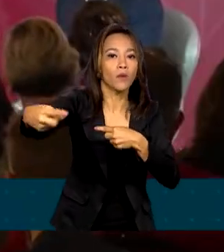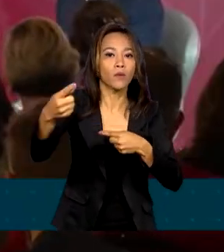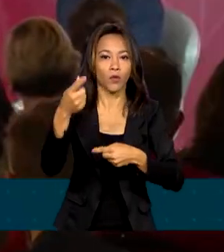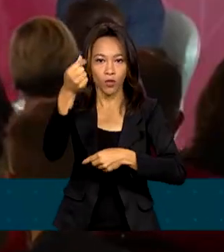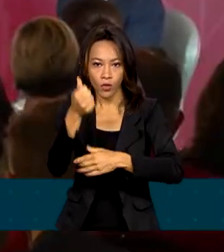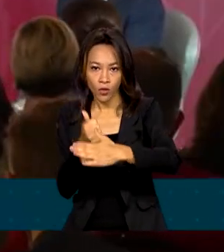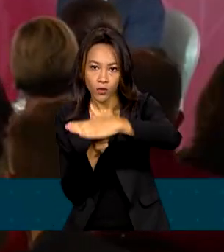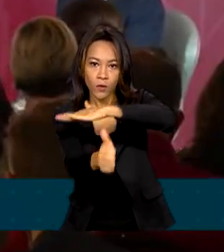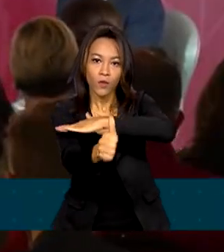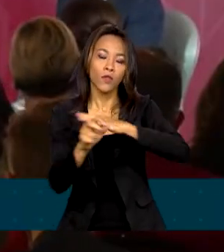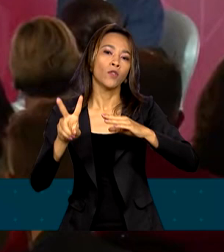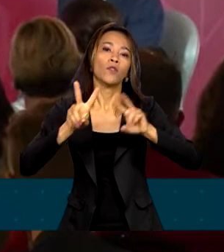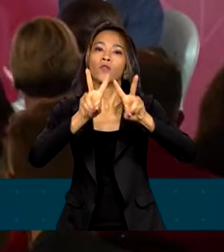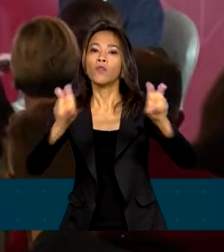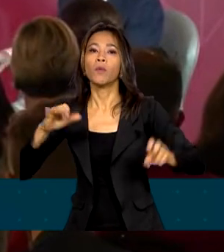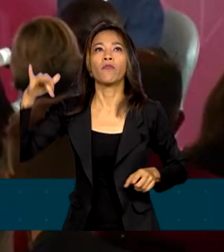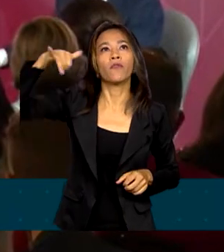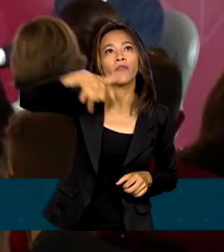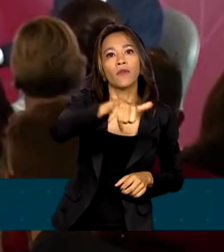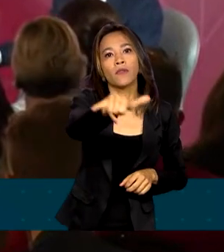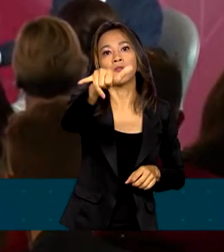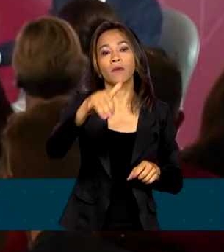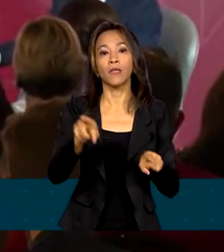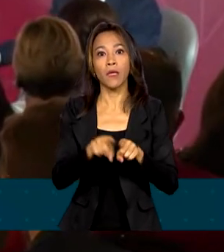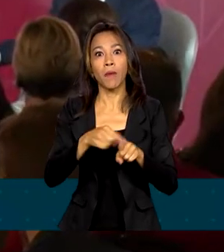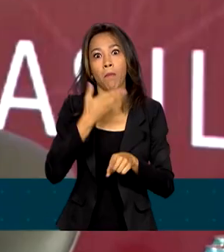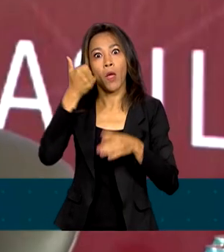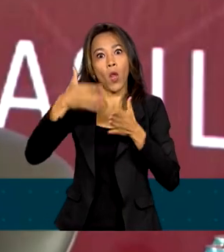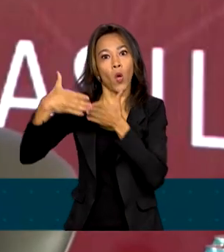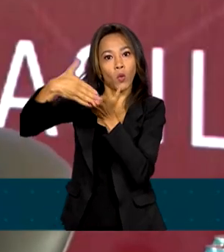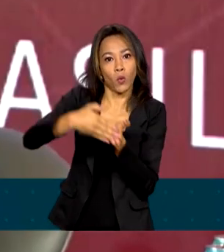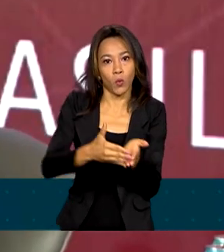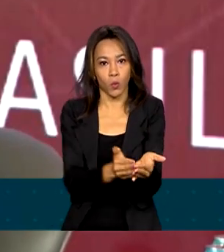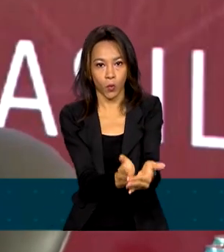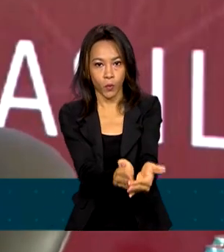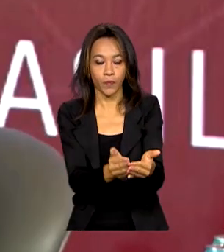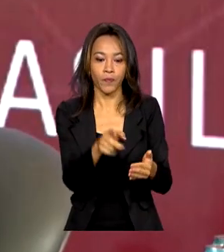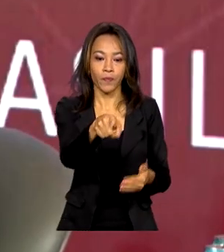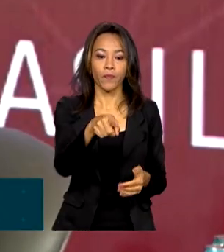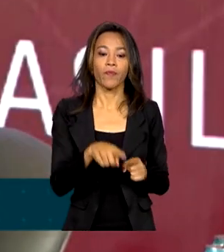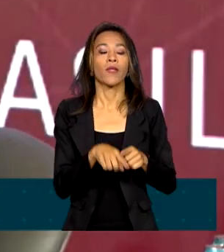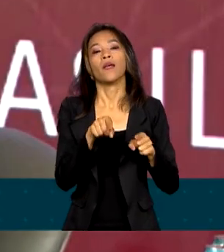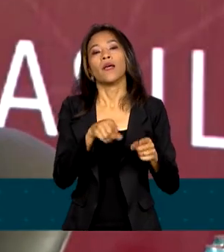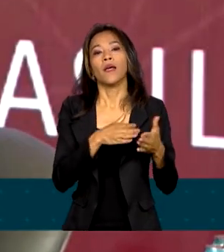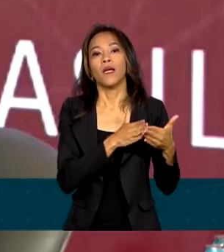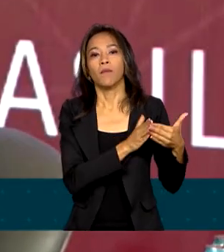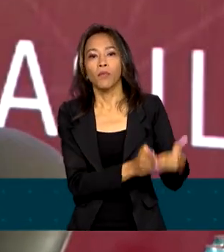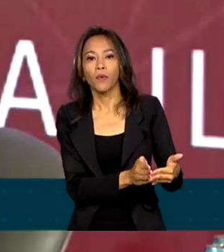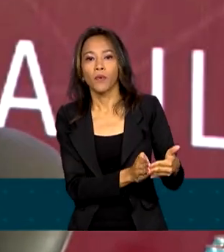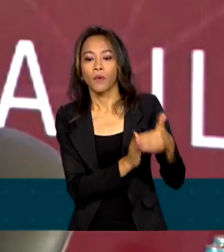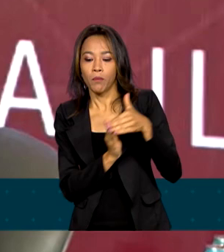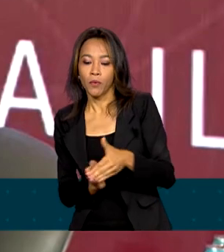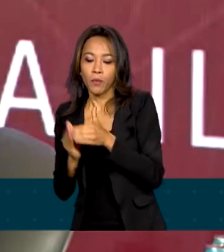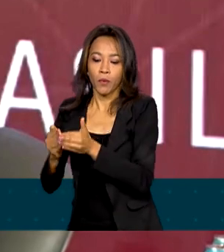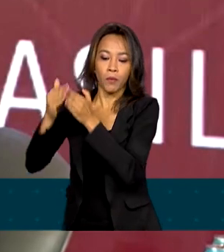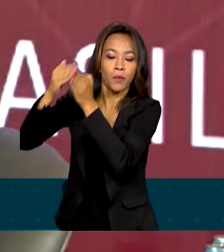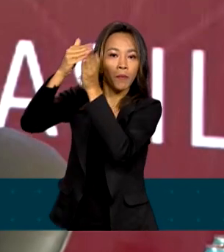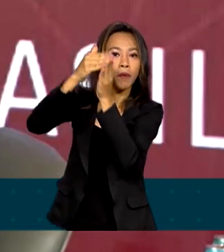regional. E ainda, melhorias nos portos do país. Dragagem com mais tempo de concessão,